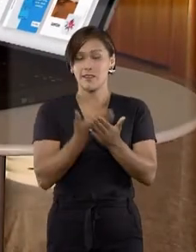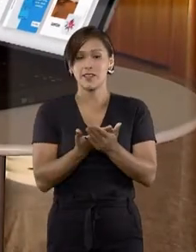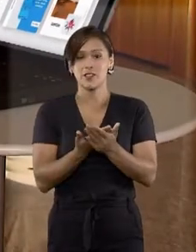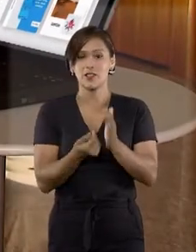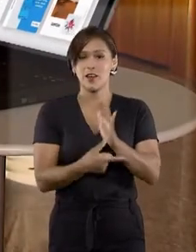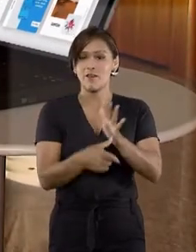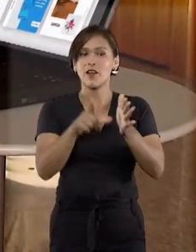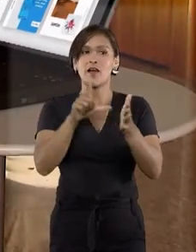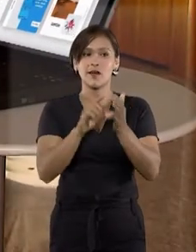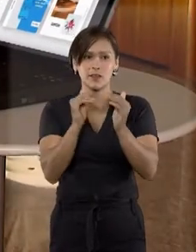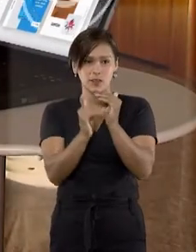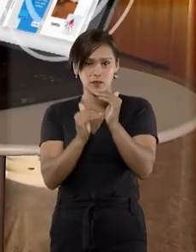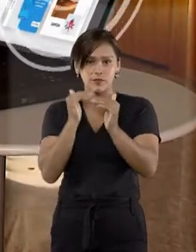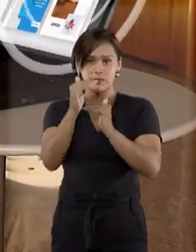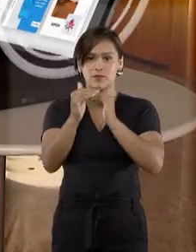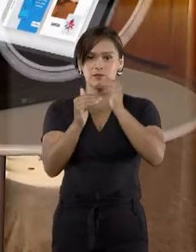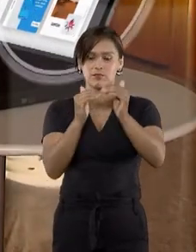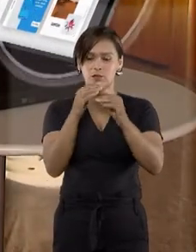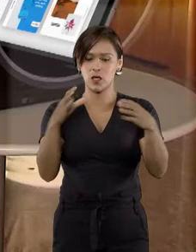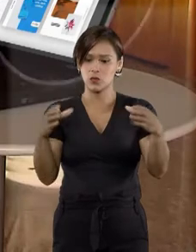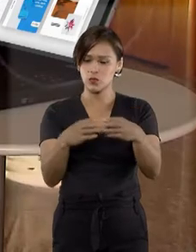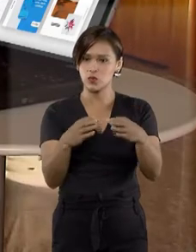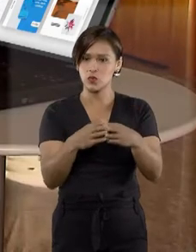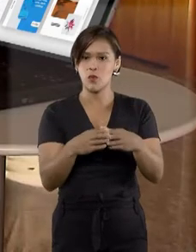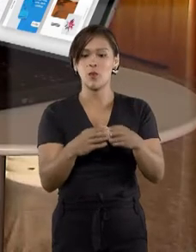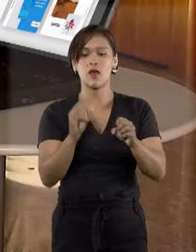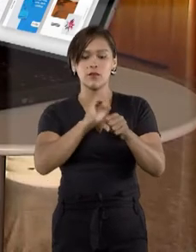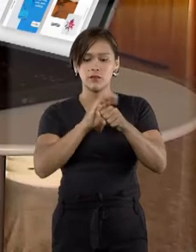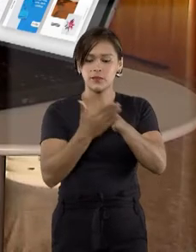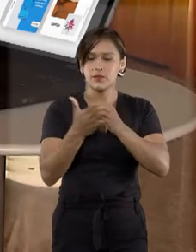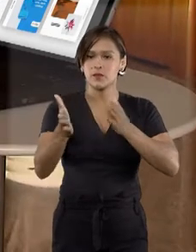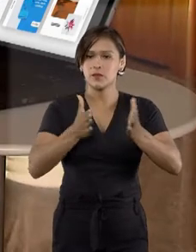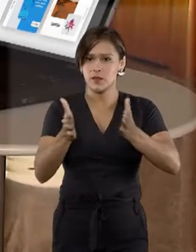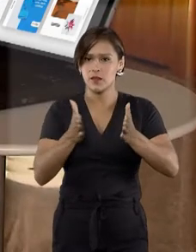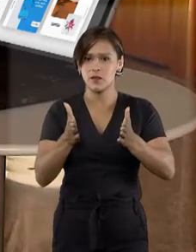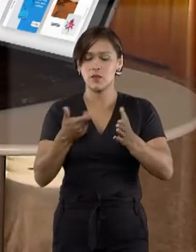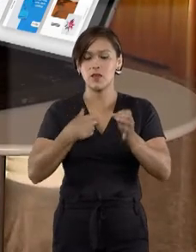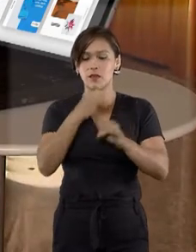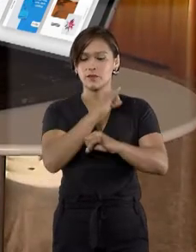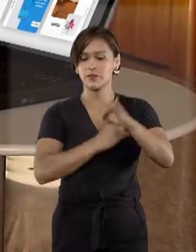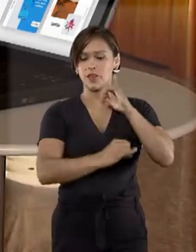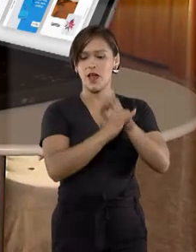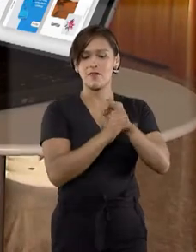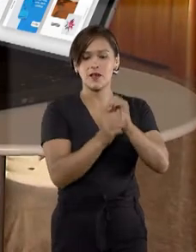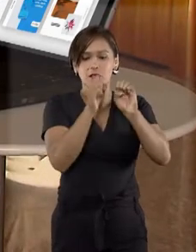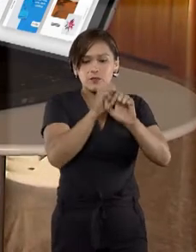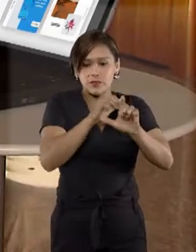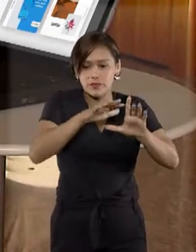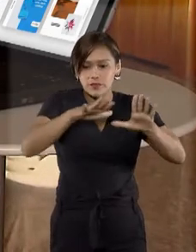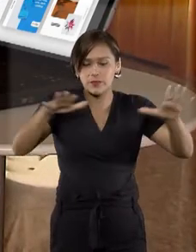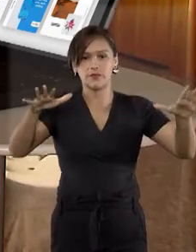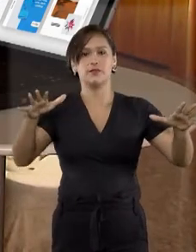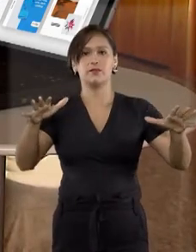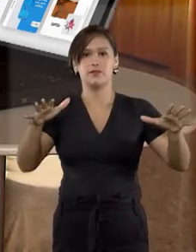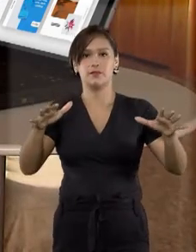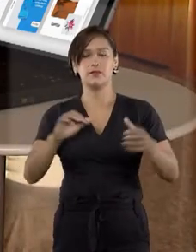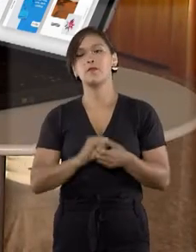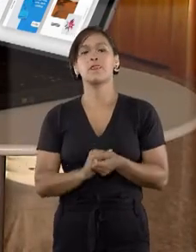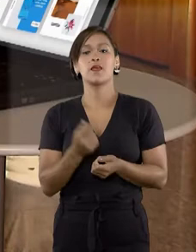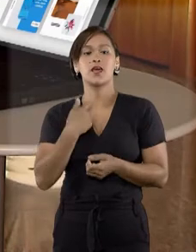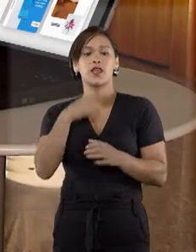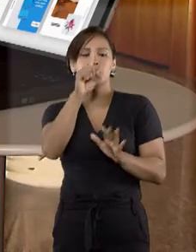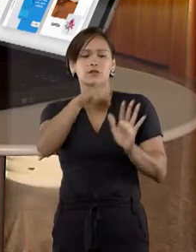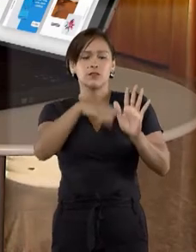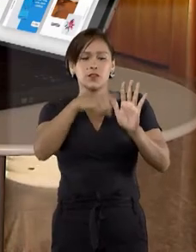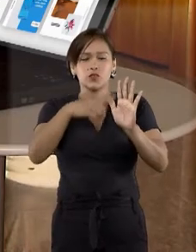já era de crescimento no setor, com a pandemia do novo coronavírus, o comércio eletrônico viu as vendas dispararem.